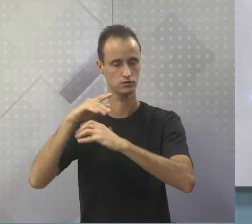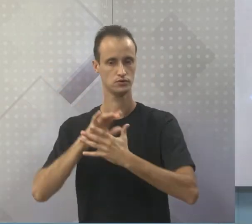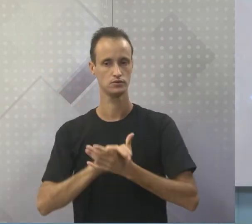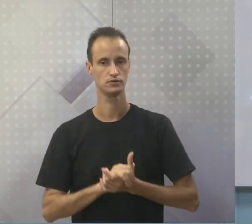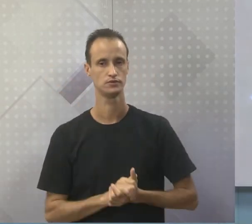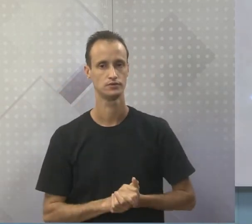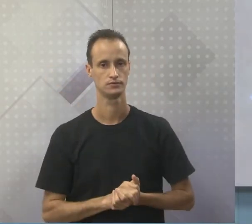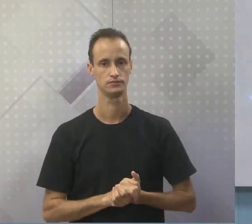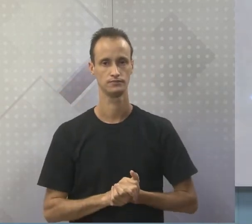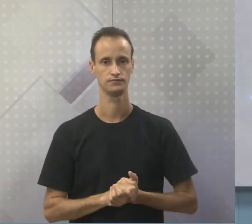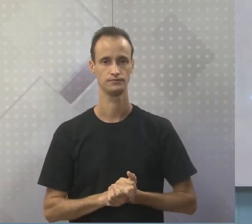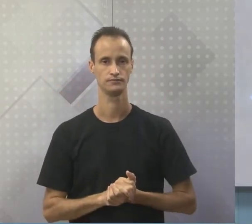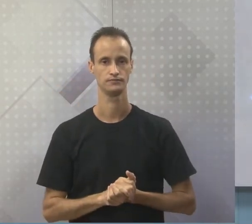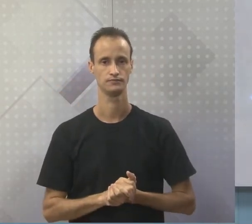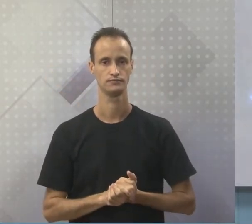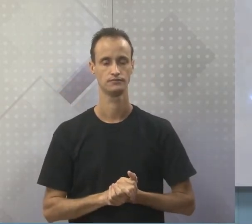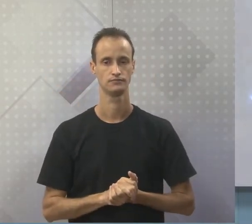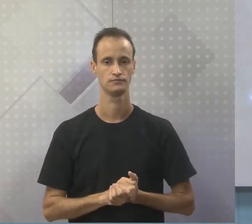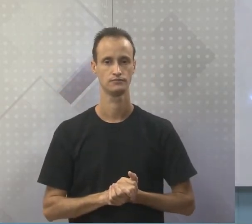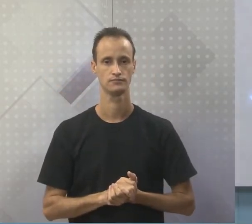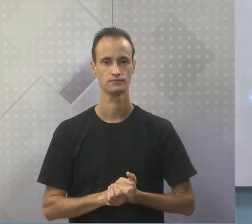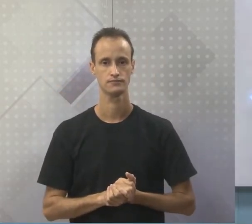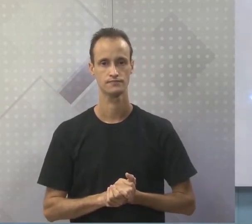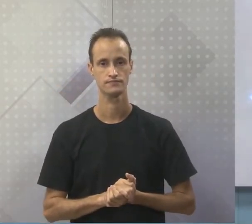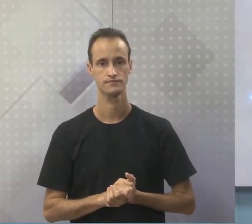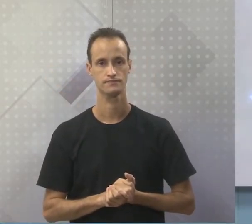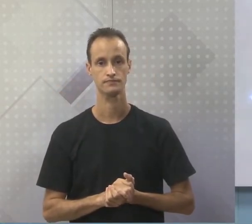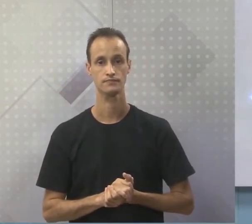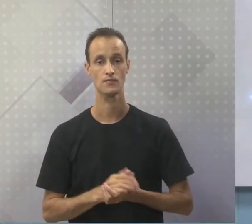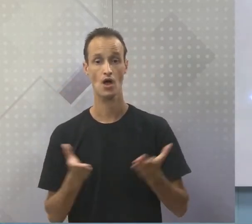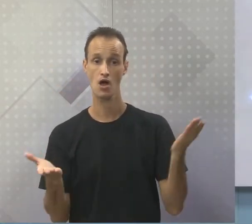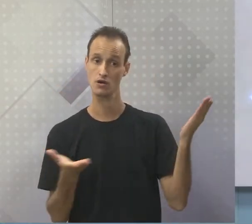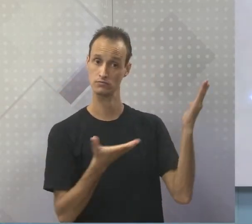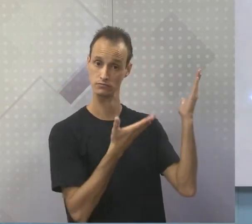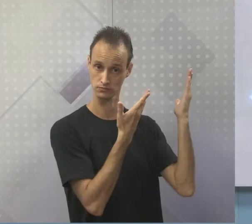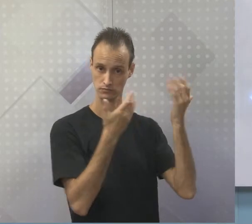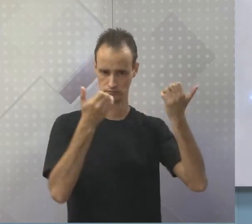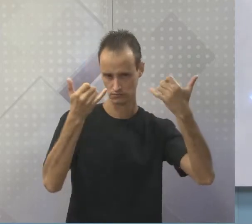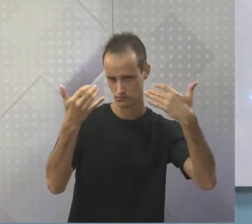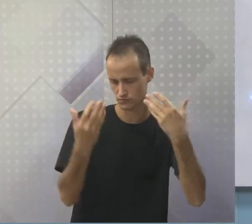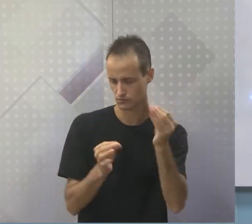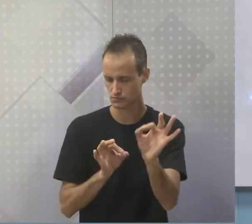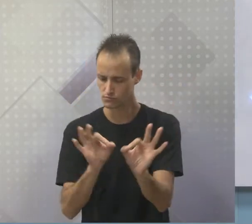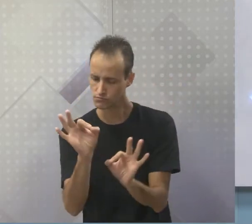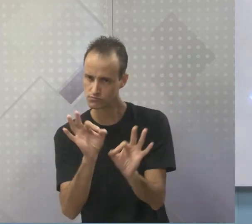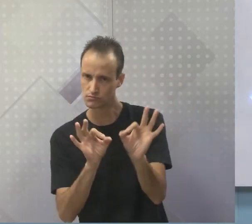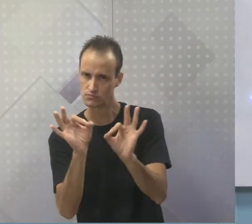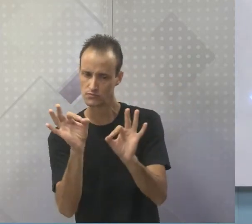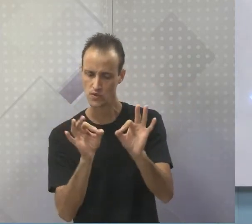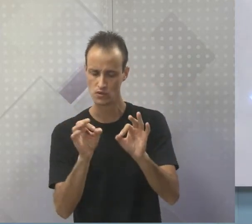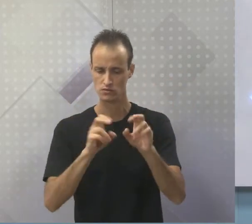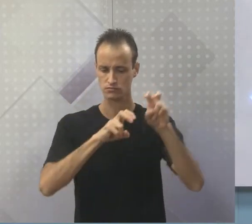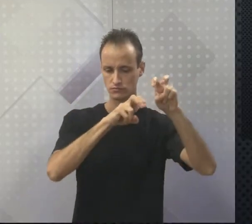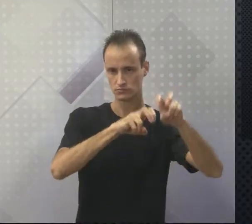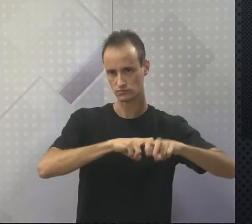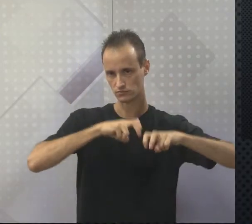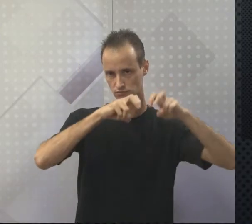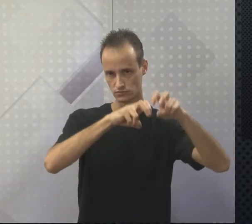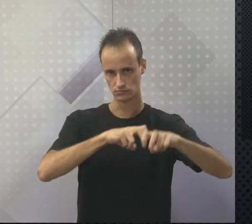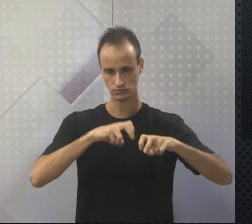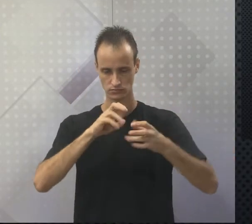mercado de outros países. Vamos falar um pouquinho da organização da produção agrícola.